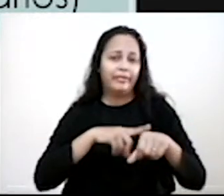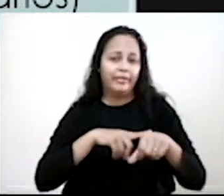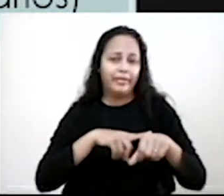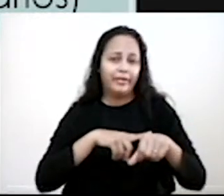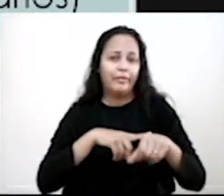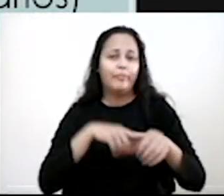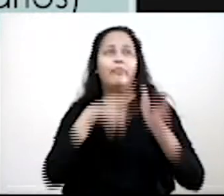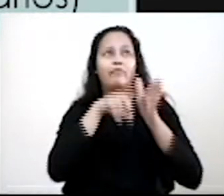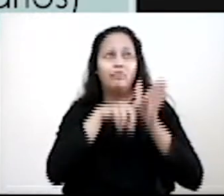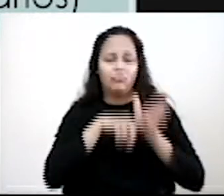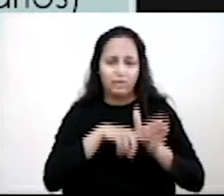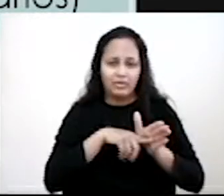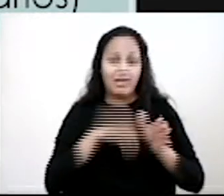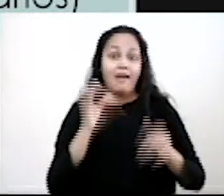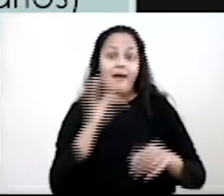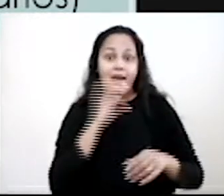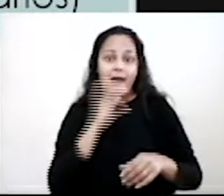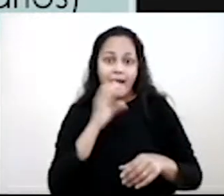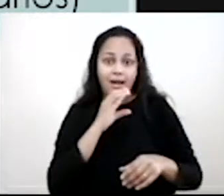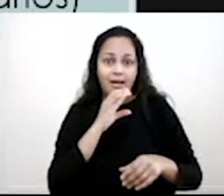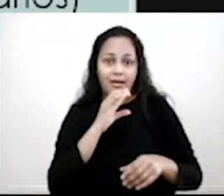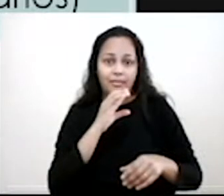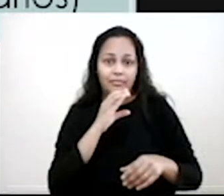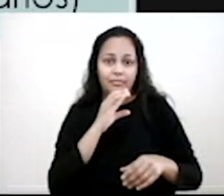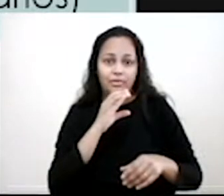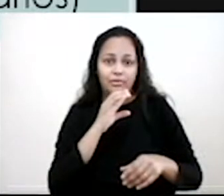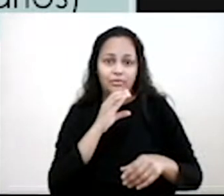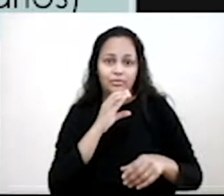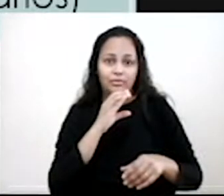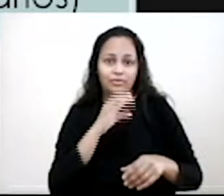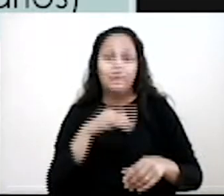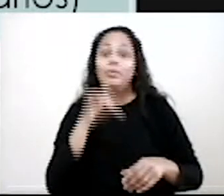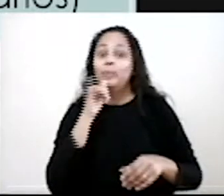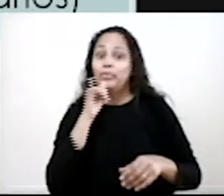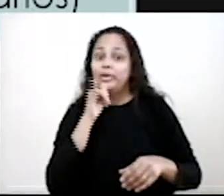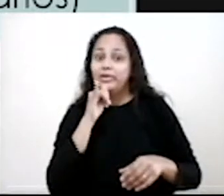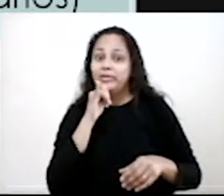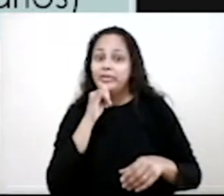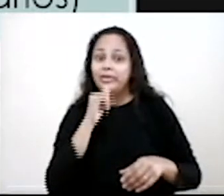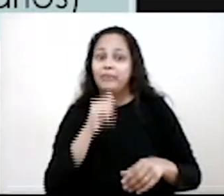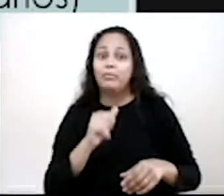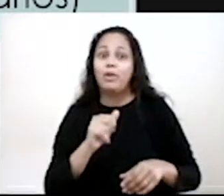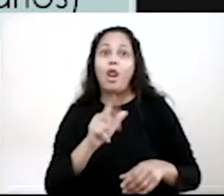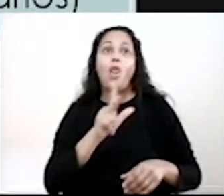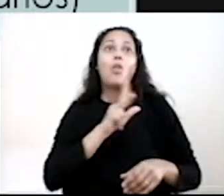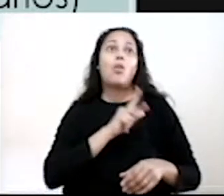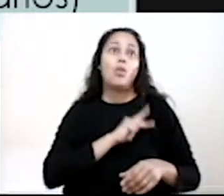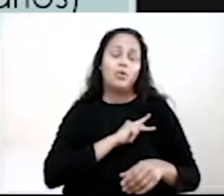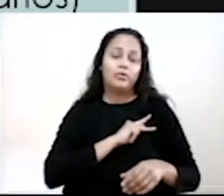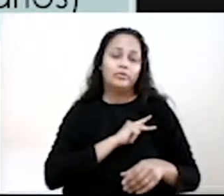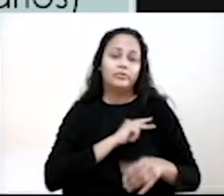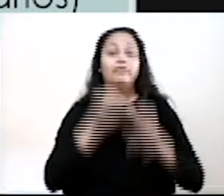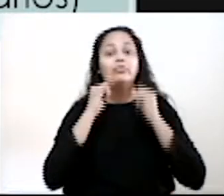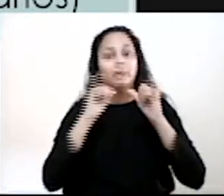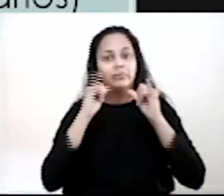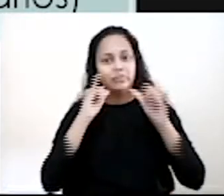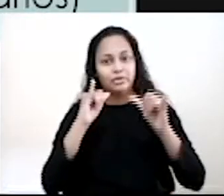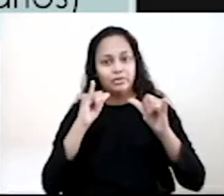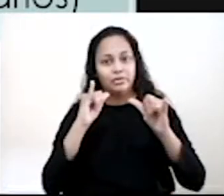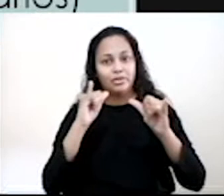Tem que ser sempre rápido, imediato, logo em seguida. Chama só se eu for falar para vocês assim. Nossa, eu vou dar uma notícia para vocês.